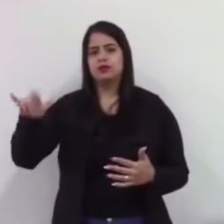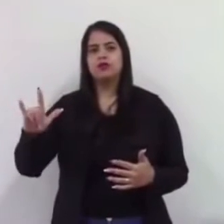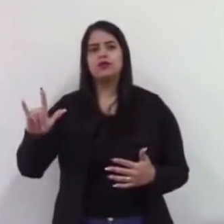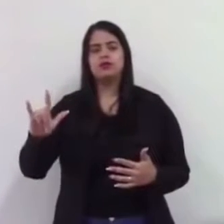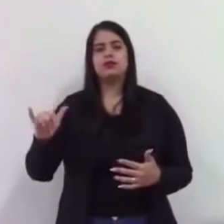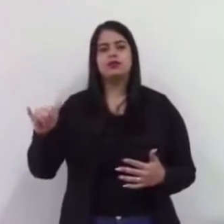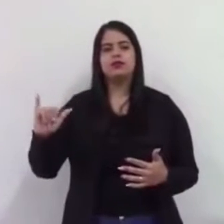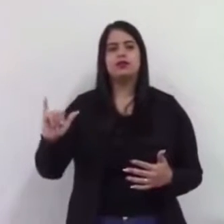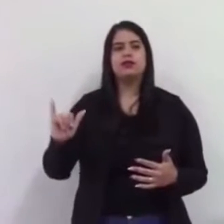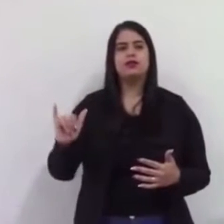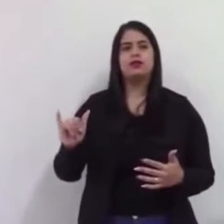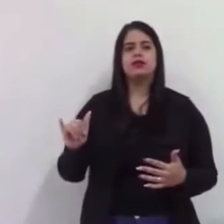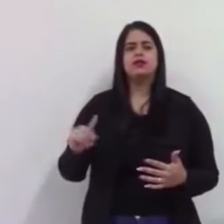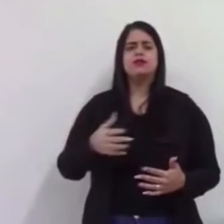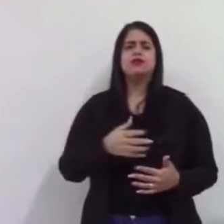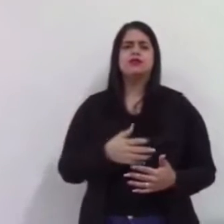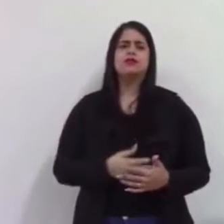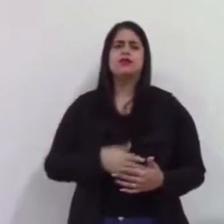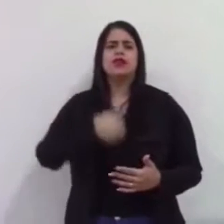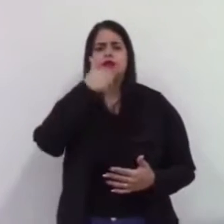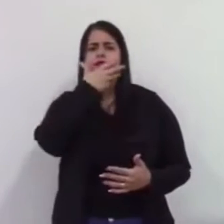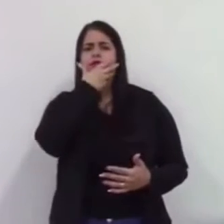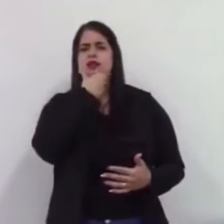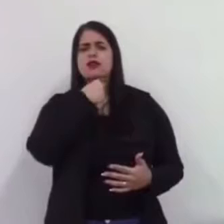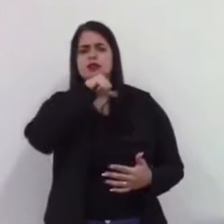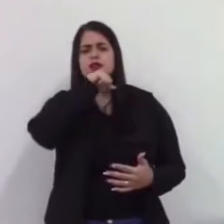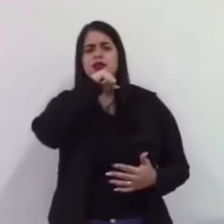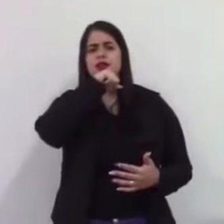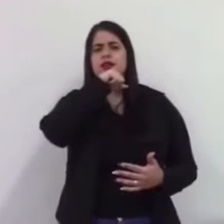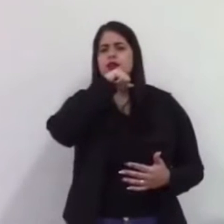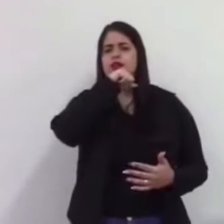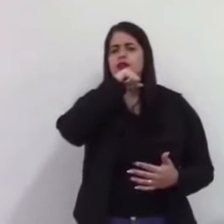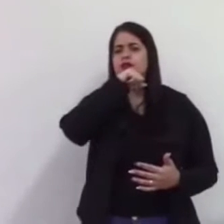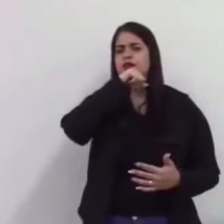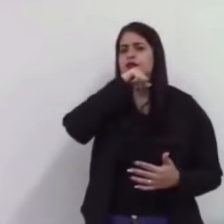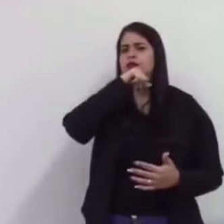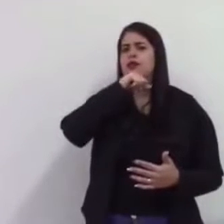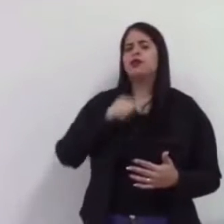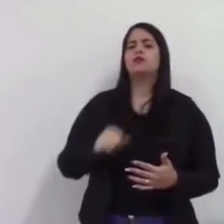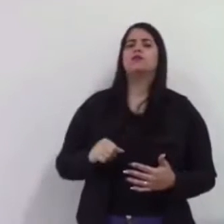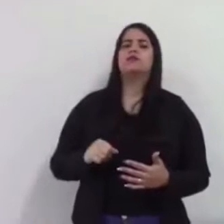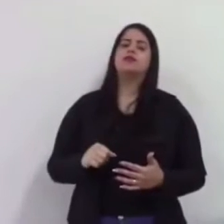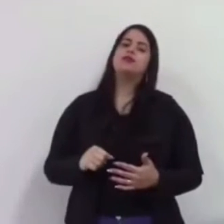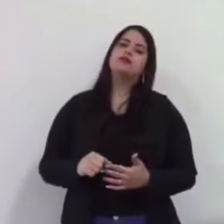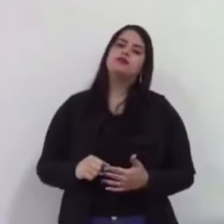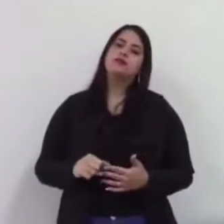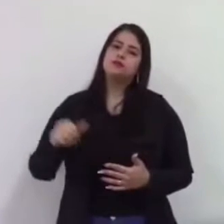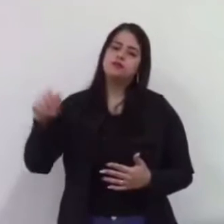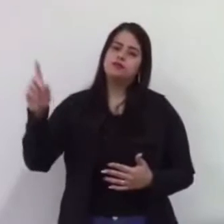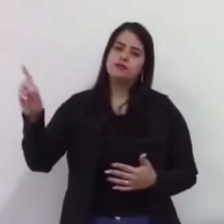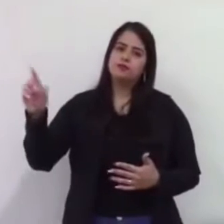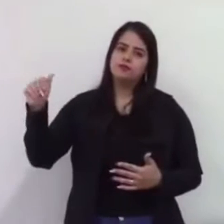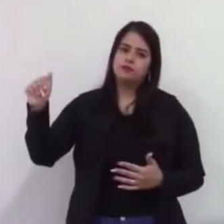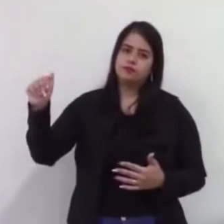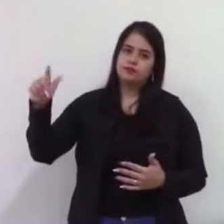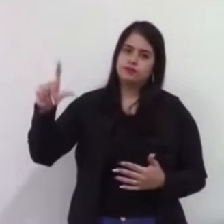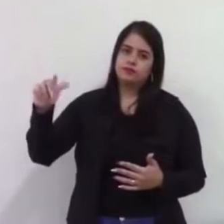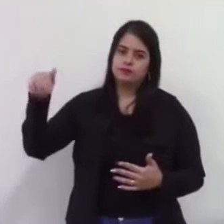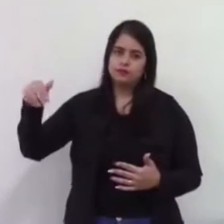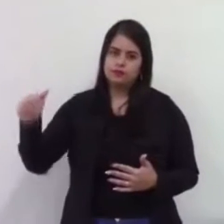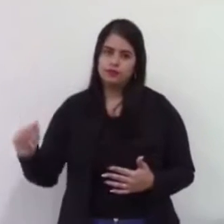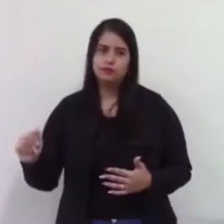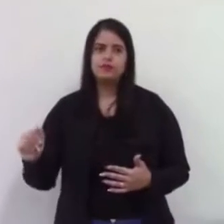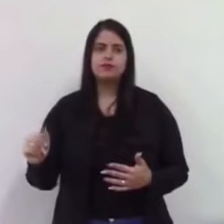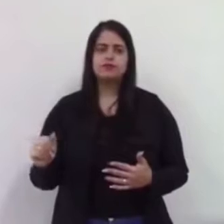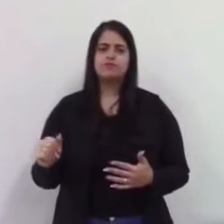que minha tia, uma pessoa que toda vida me recebeu muito bem na casa dela, também botei um voto de felicitações